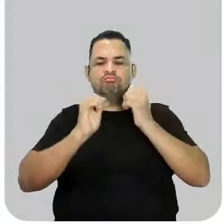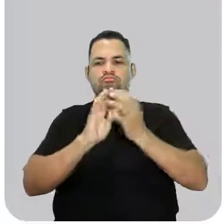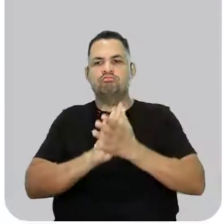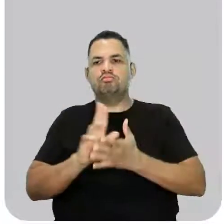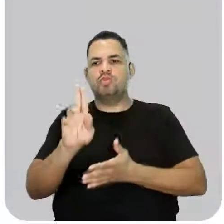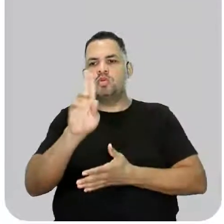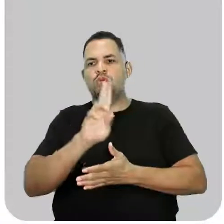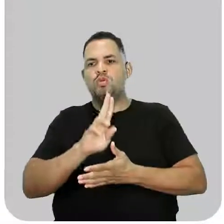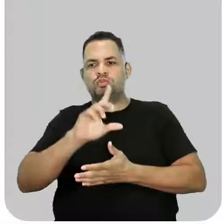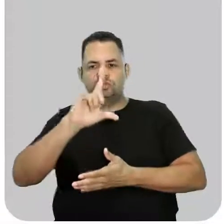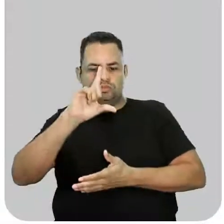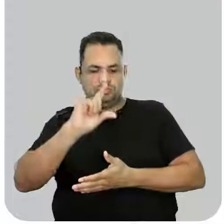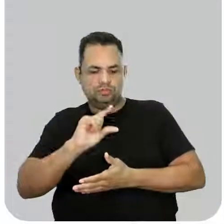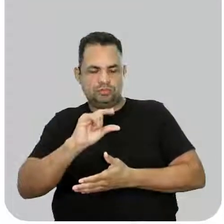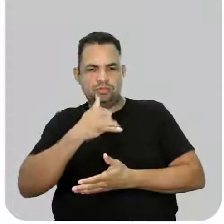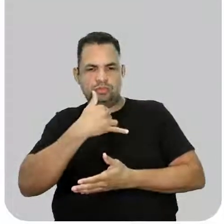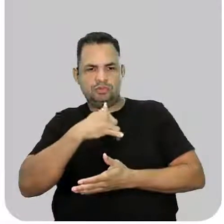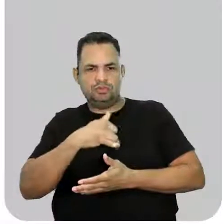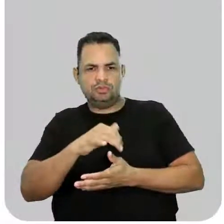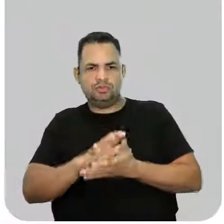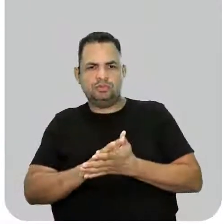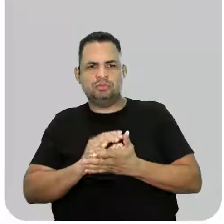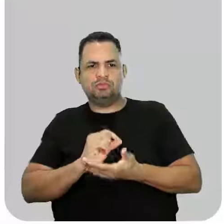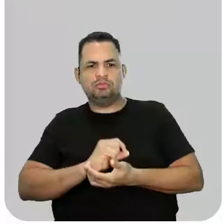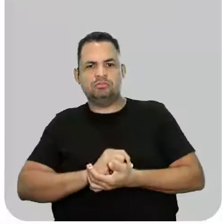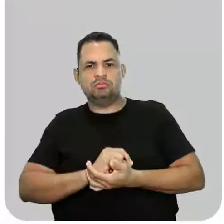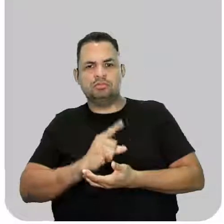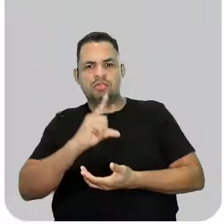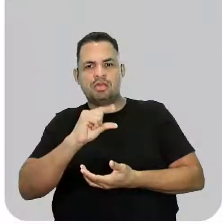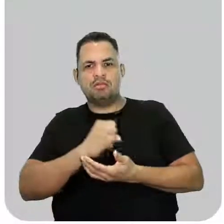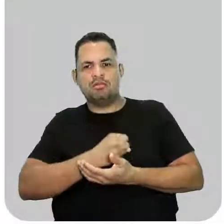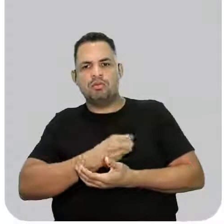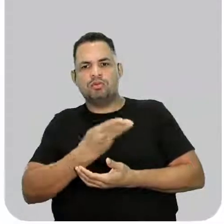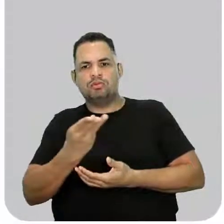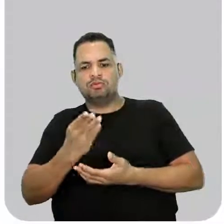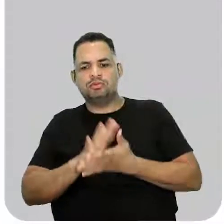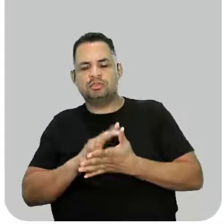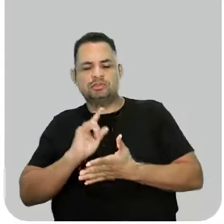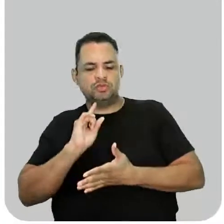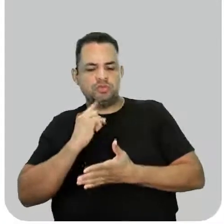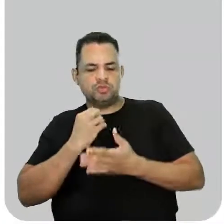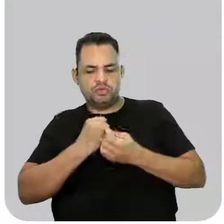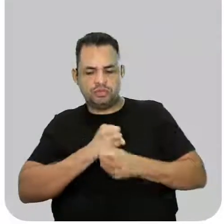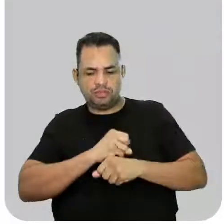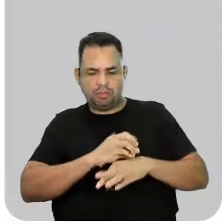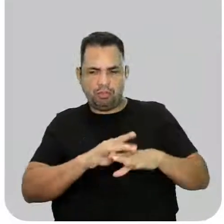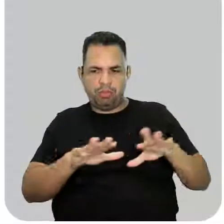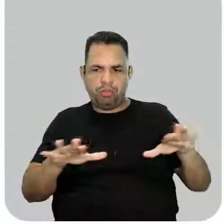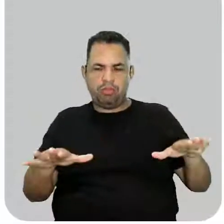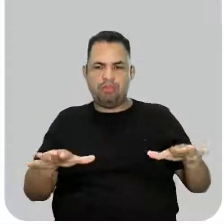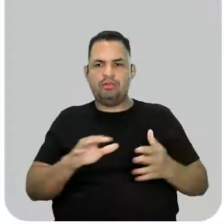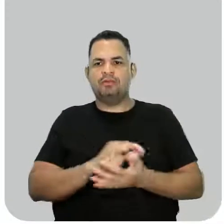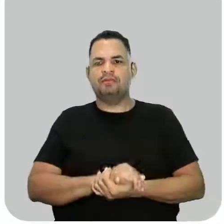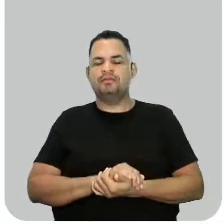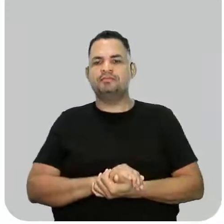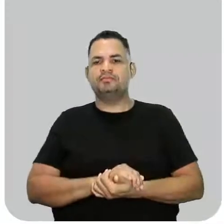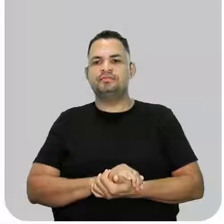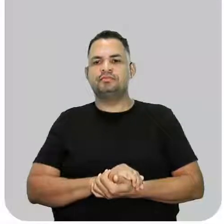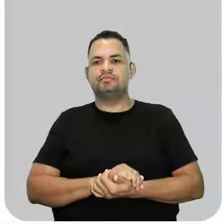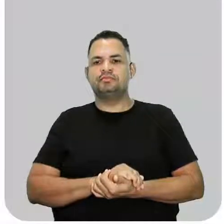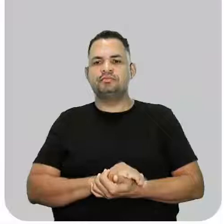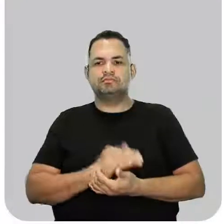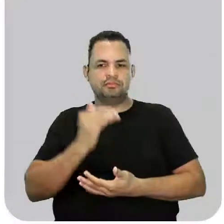consome menos energia e gera menores quantidades de resíduos. Isso aí parece muito com a química verde, viu gente?